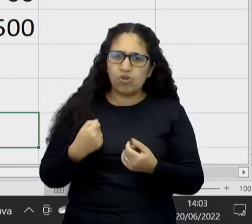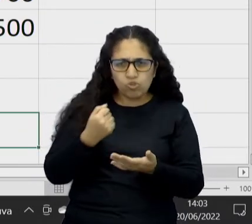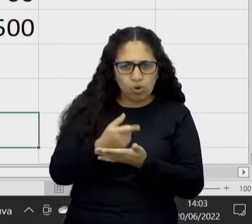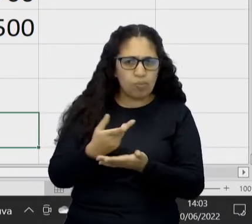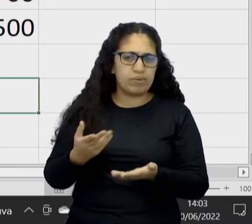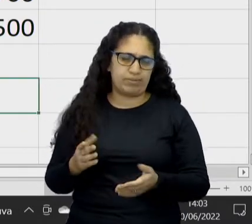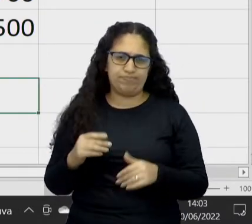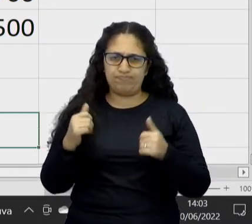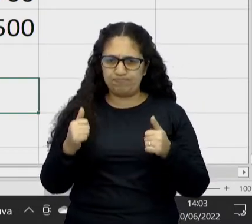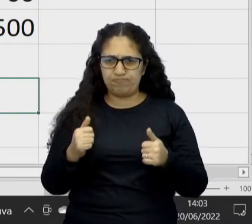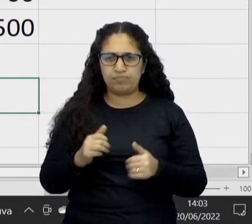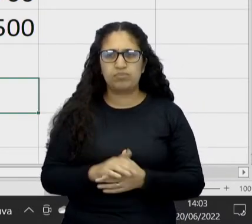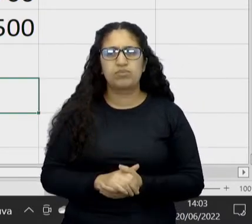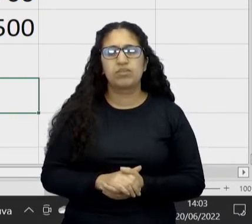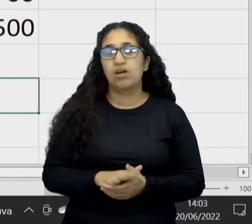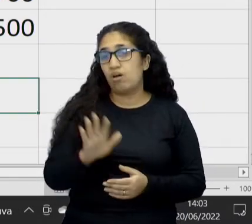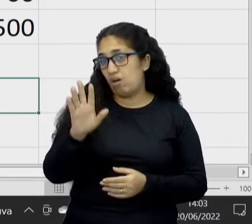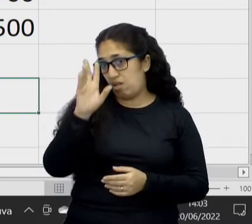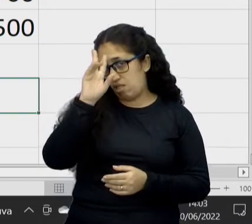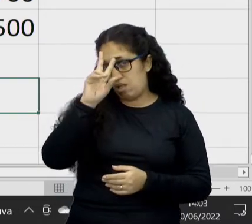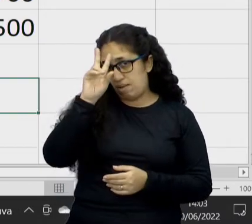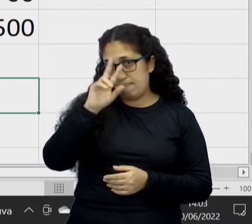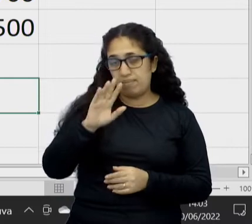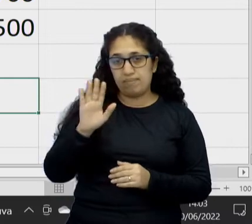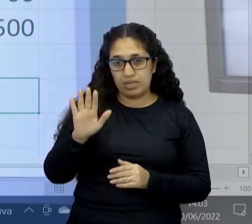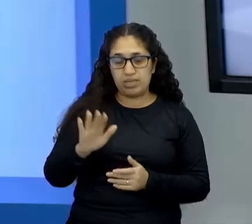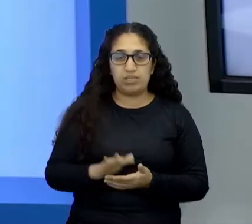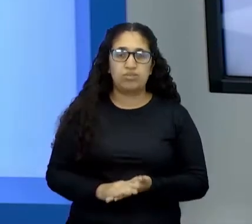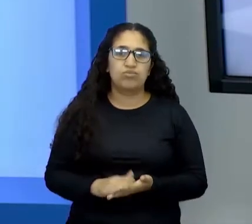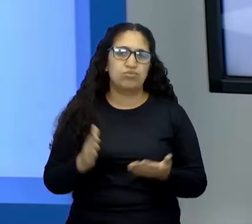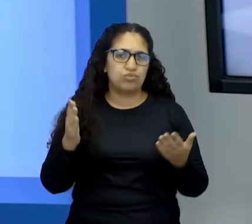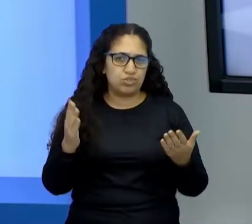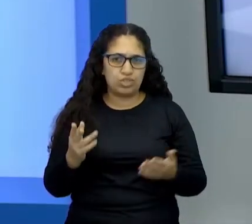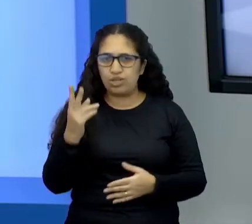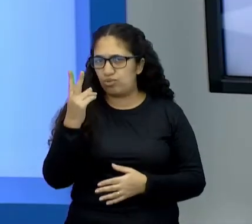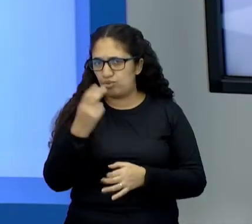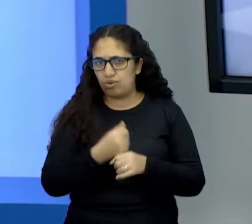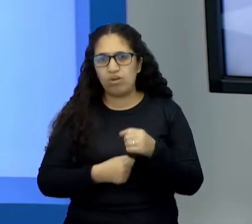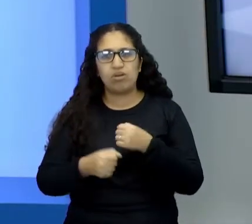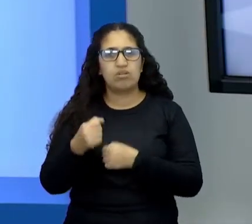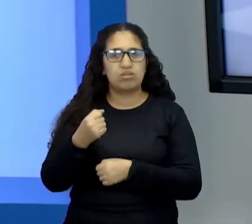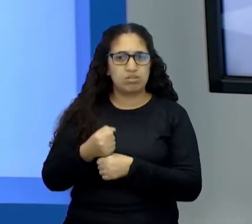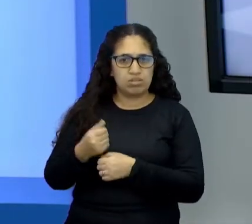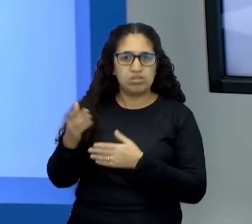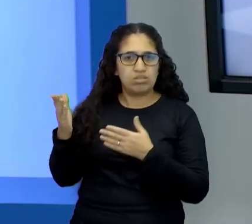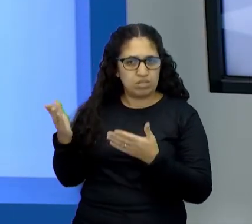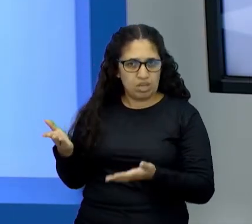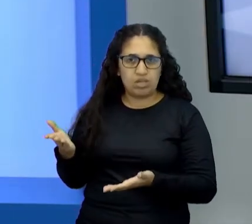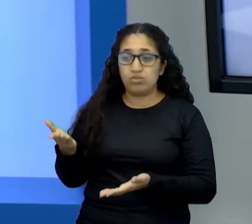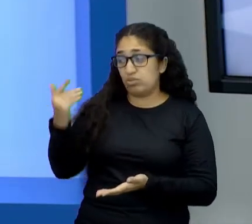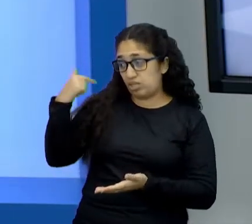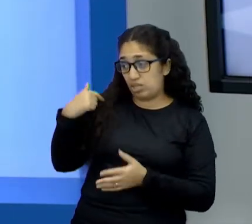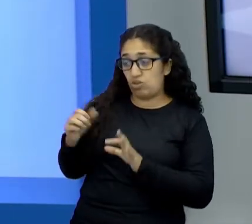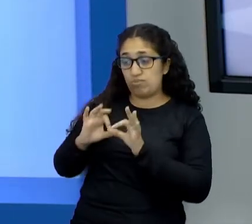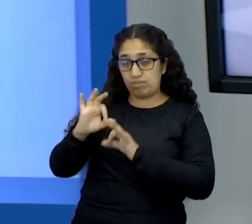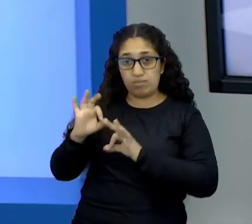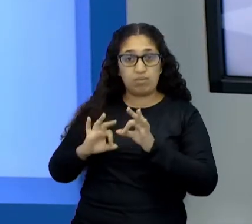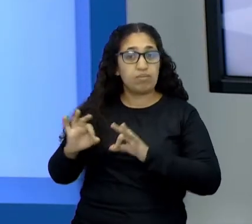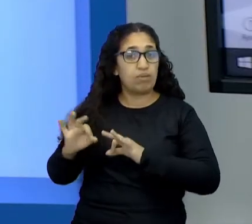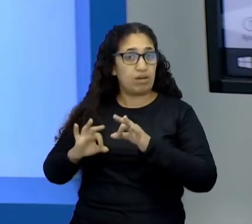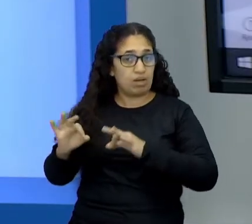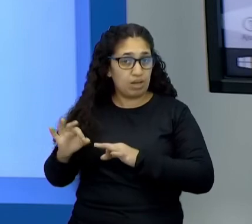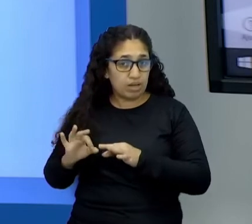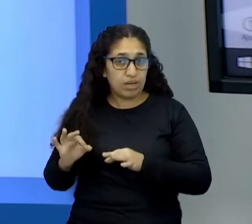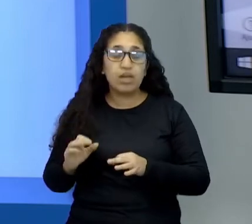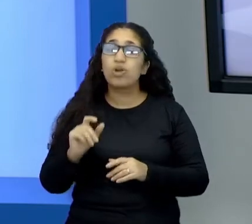é isso. E lembrando, né, que como a gente já faz dois anos, né, essa programação, eu